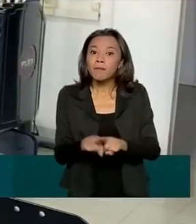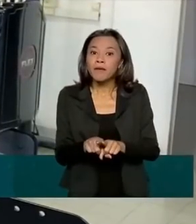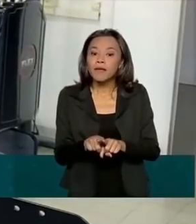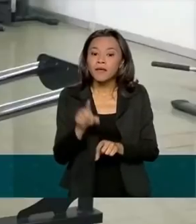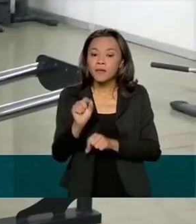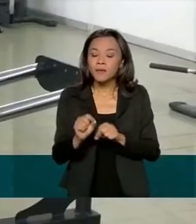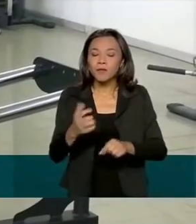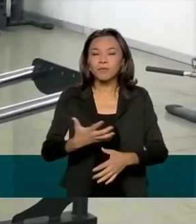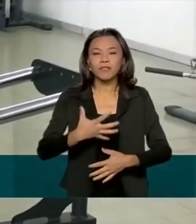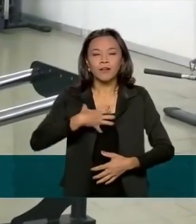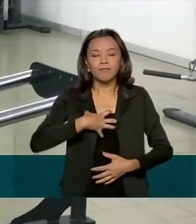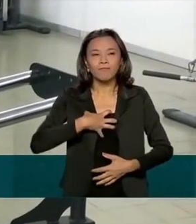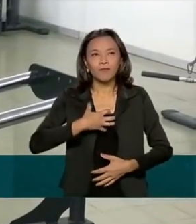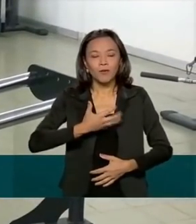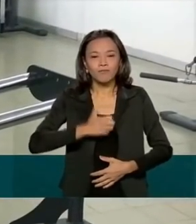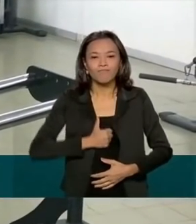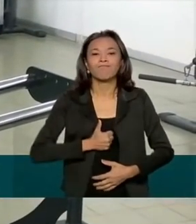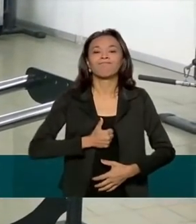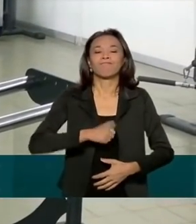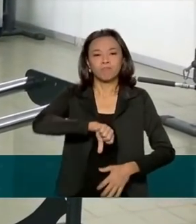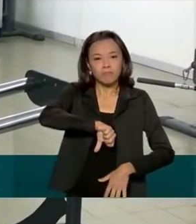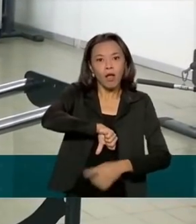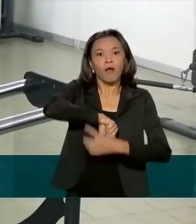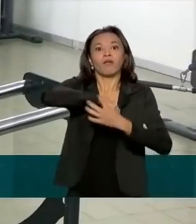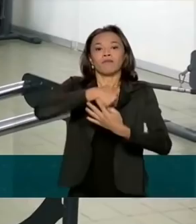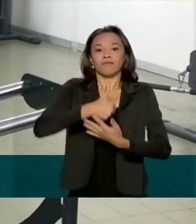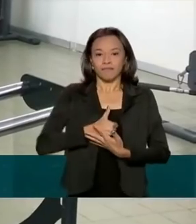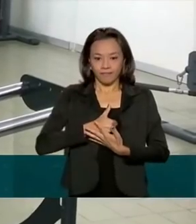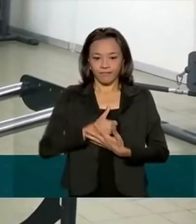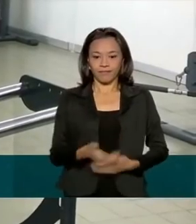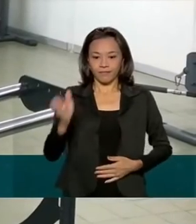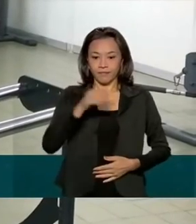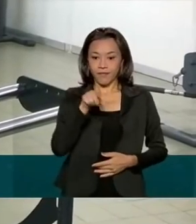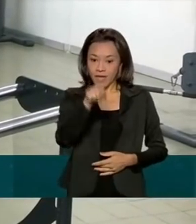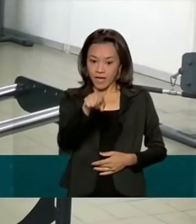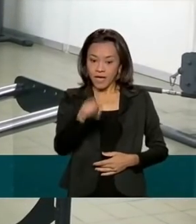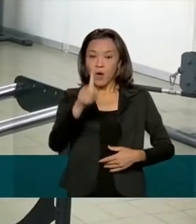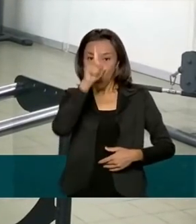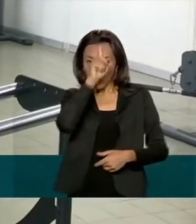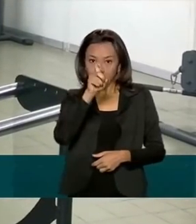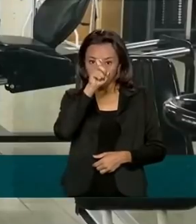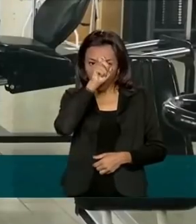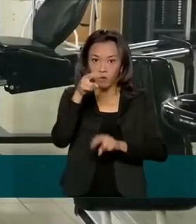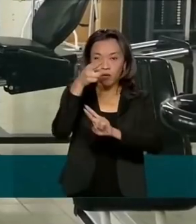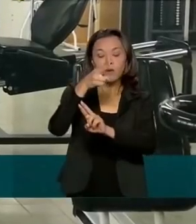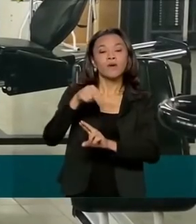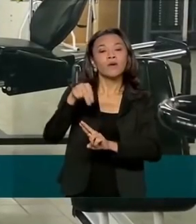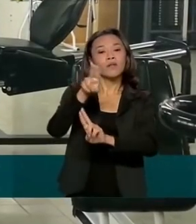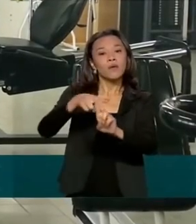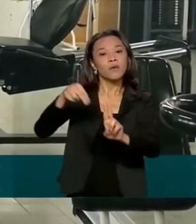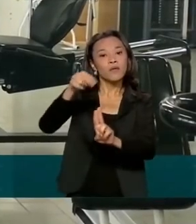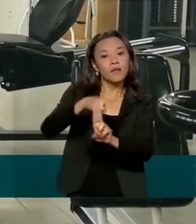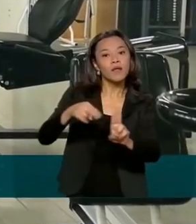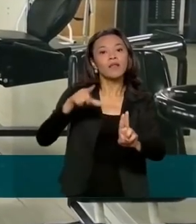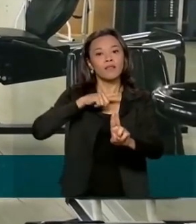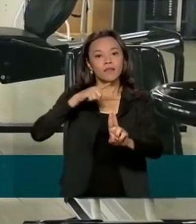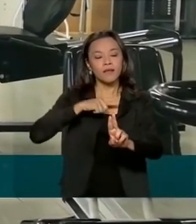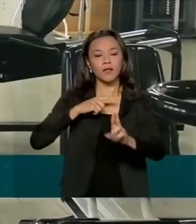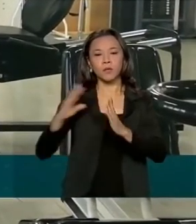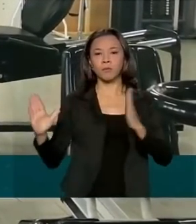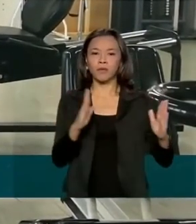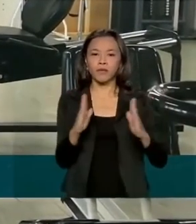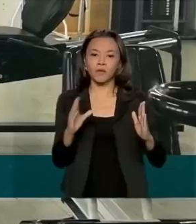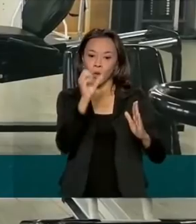autoestima. O programa de reabilitação do HUB é multidisciplinar, com duração de oito